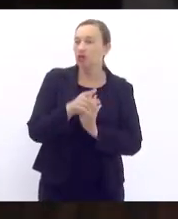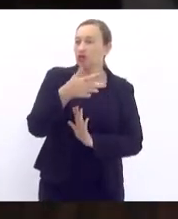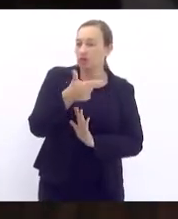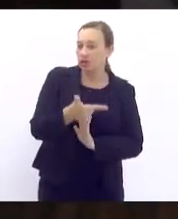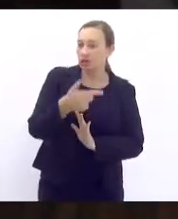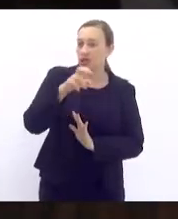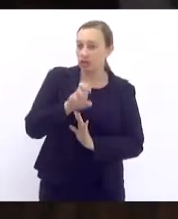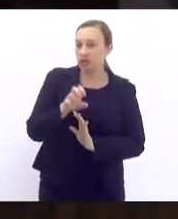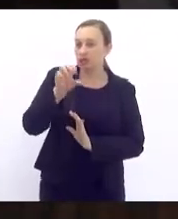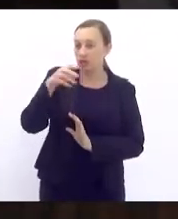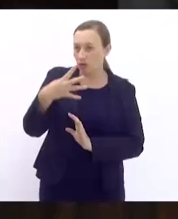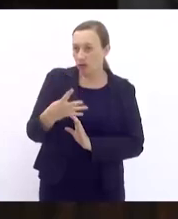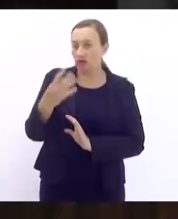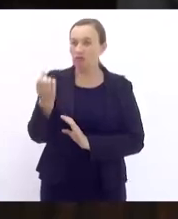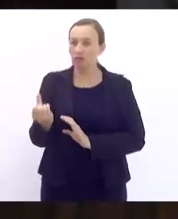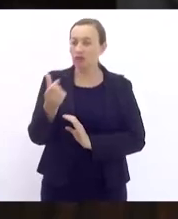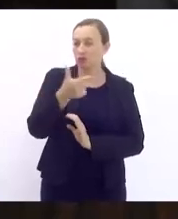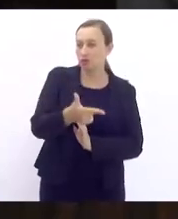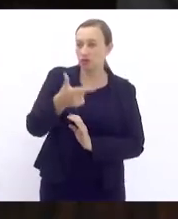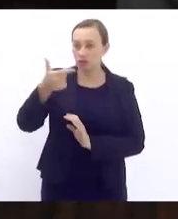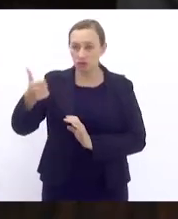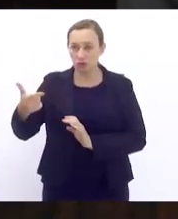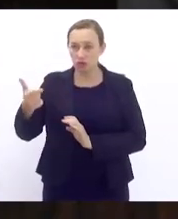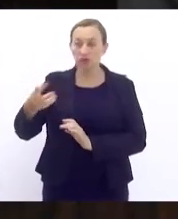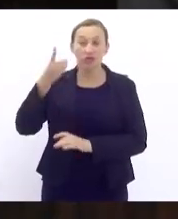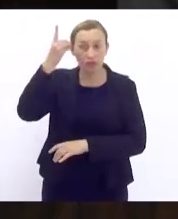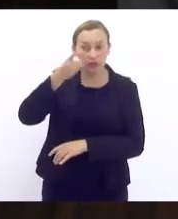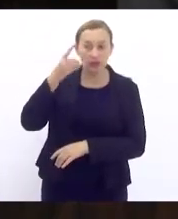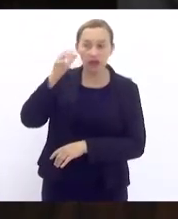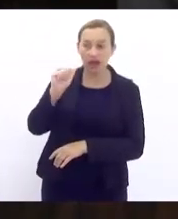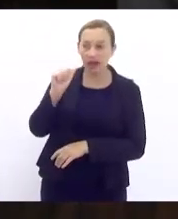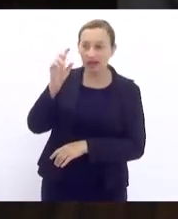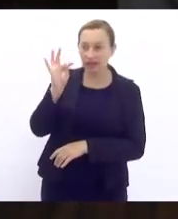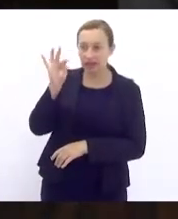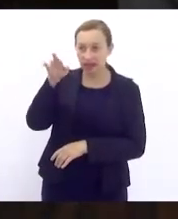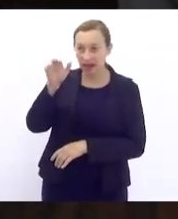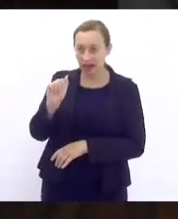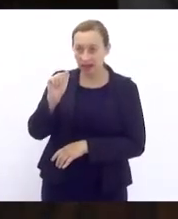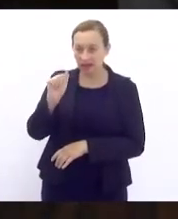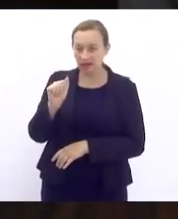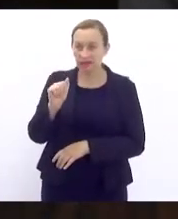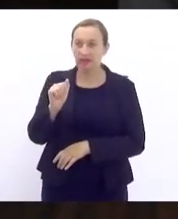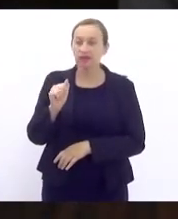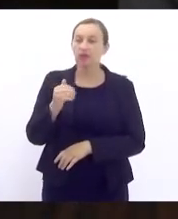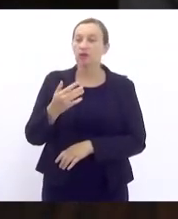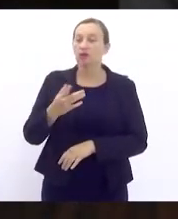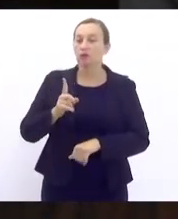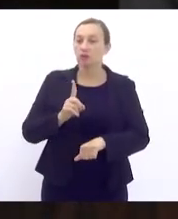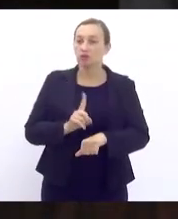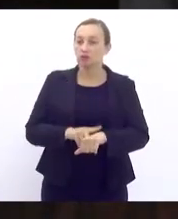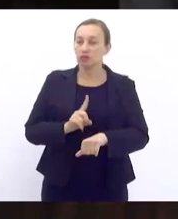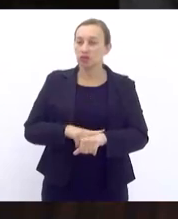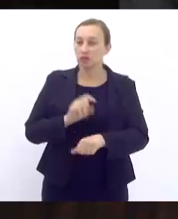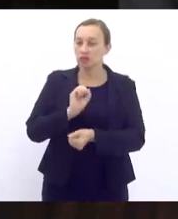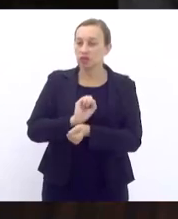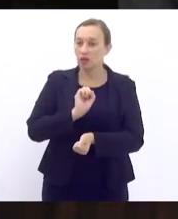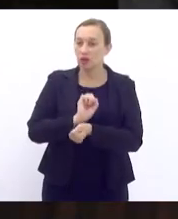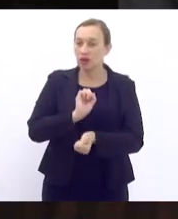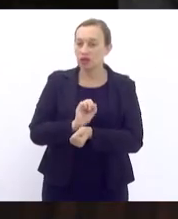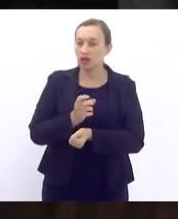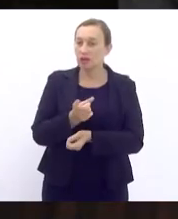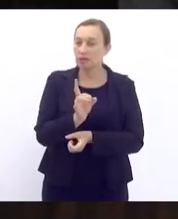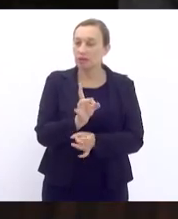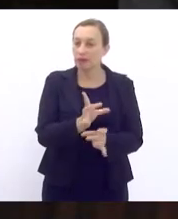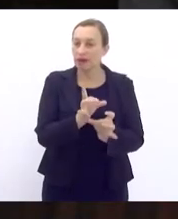1546 de 2012, de autoria do deputado Atila Nunes, que determina tempo máximo de espera para a venda de